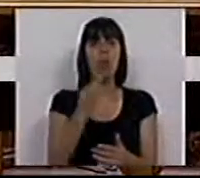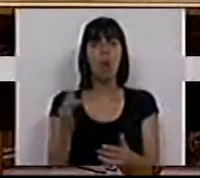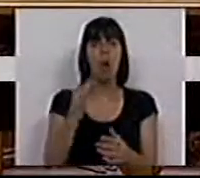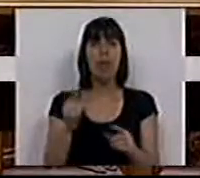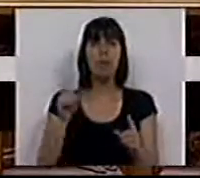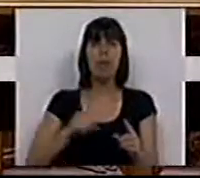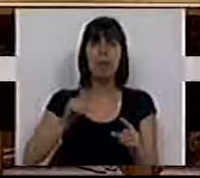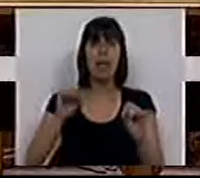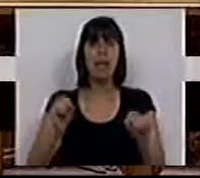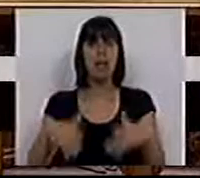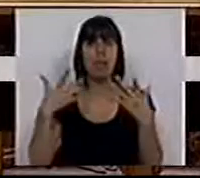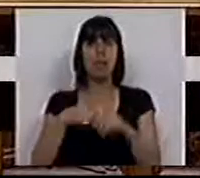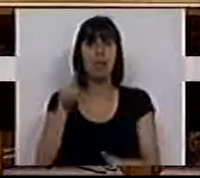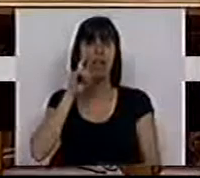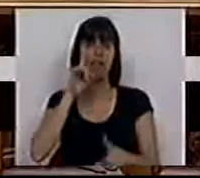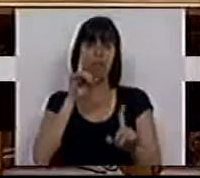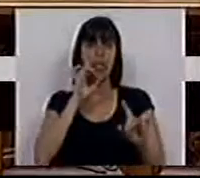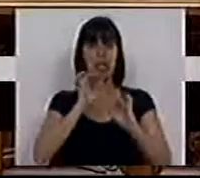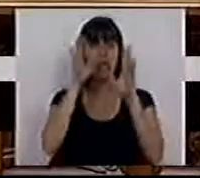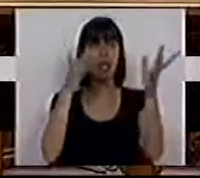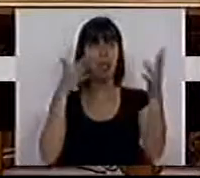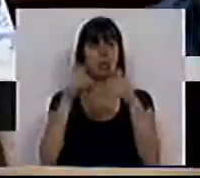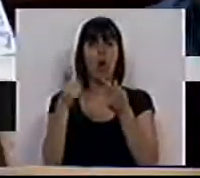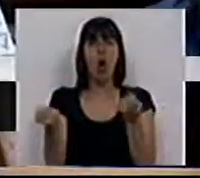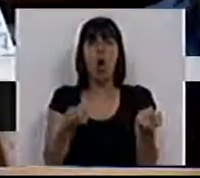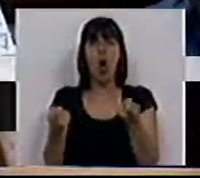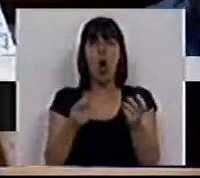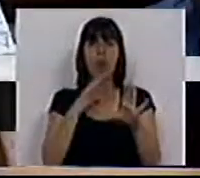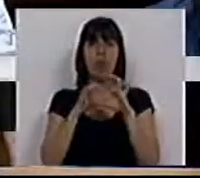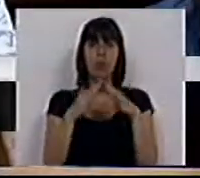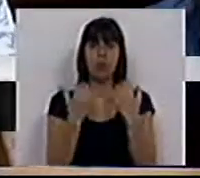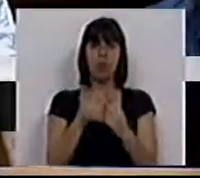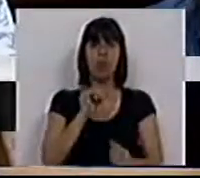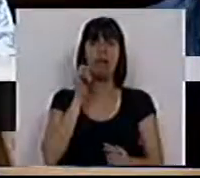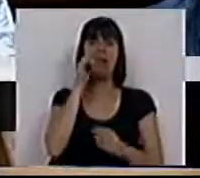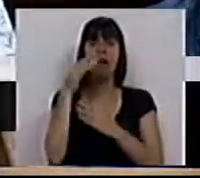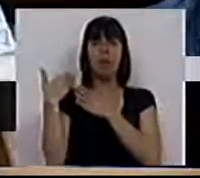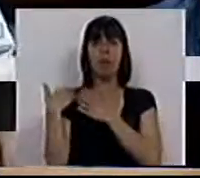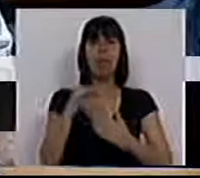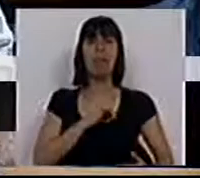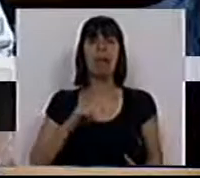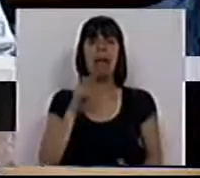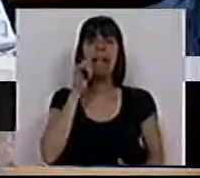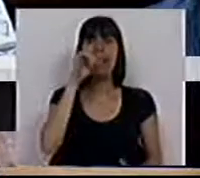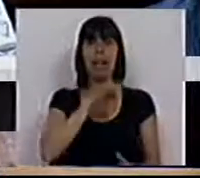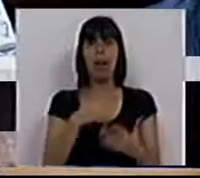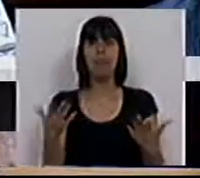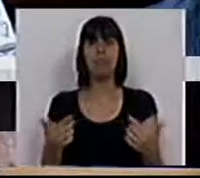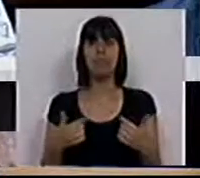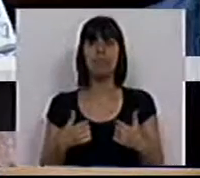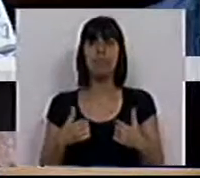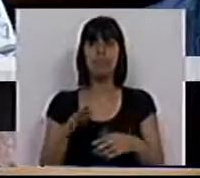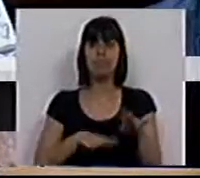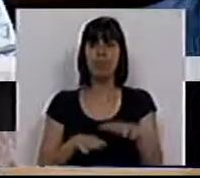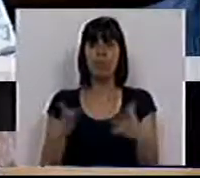iniciativa em nome da defesa da transparência dos órgãos de comunicação social e da titularidade da sua propriedade. E nós